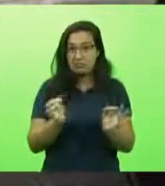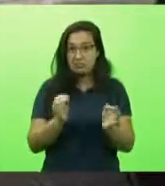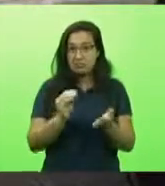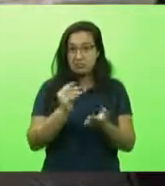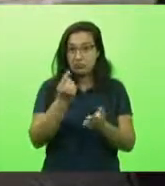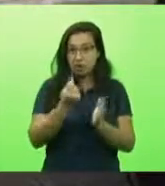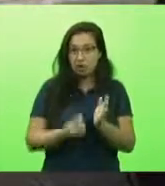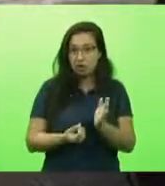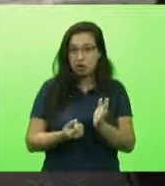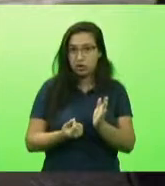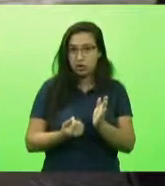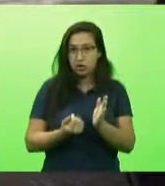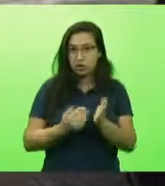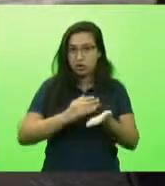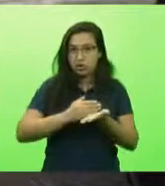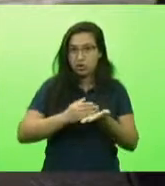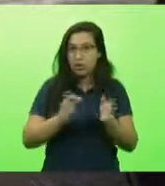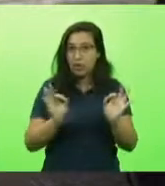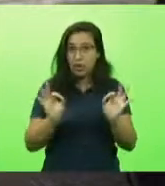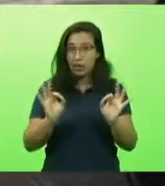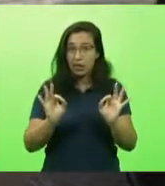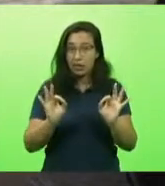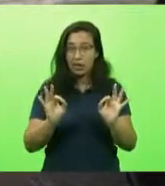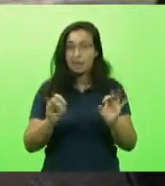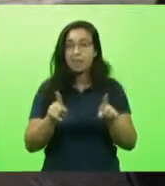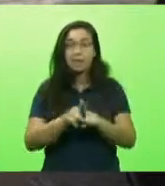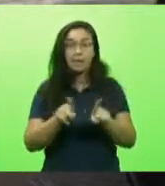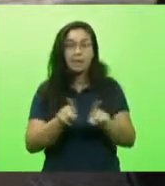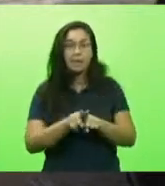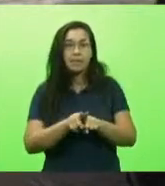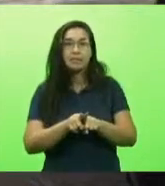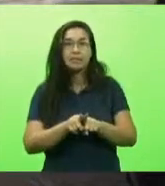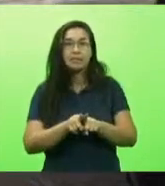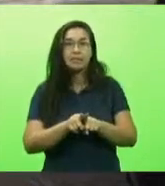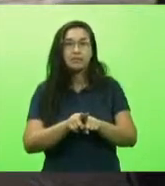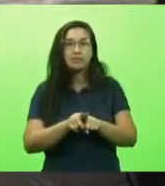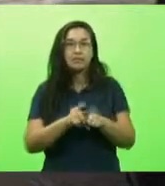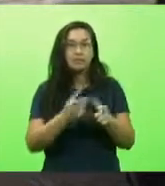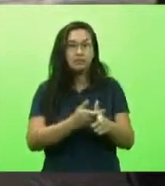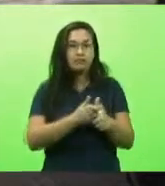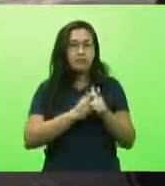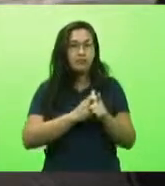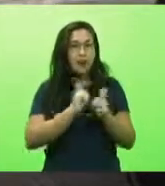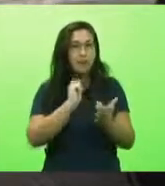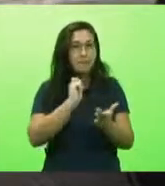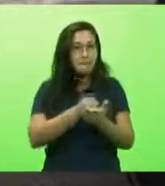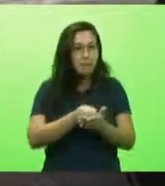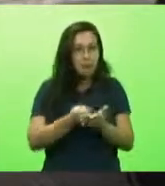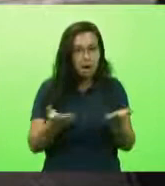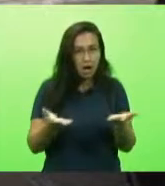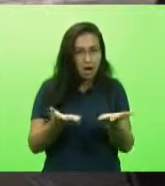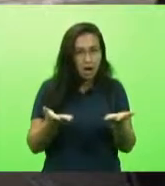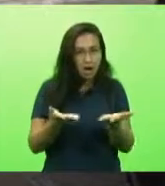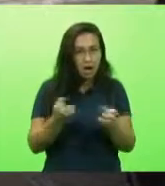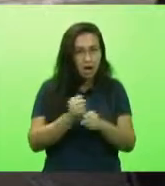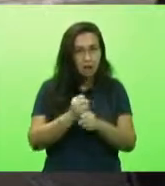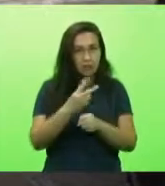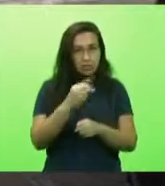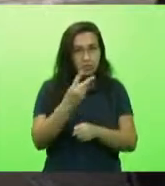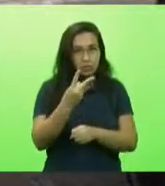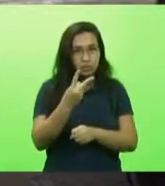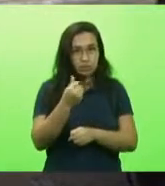primário. Depois, também, as despesas da dívida não foram pagas esse ano. Esse ano, nós pagamos só